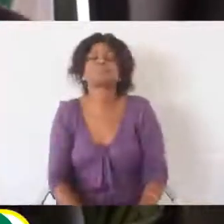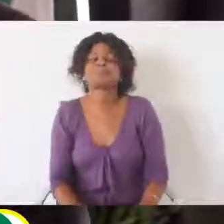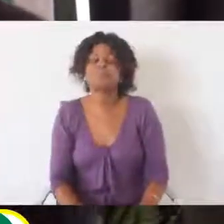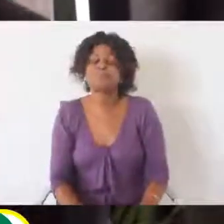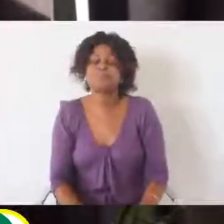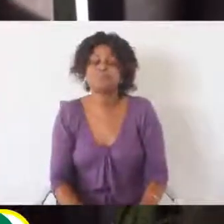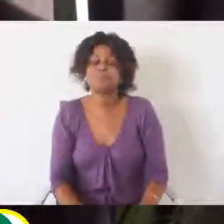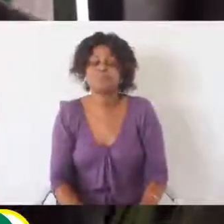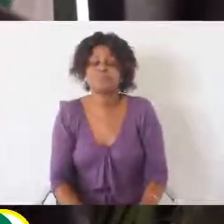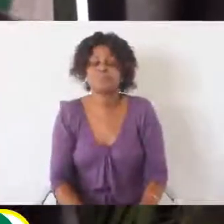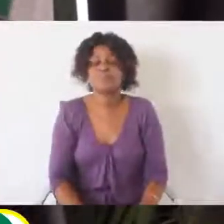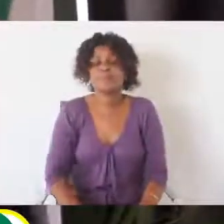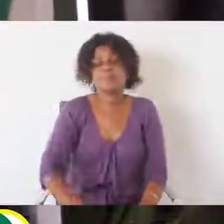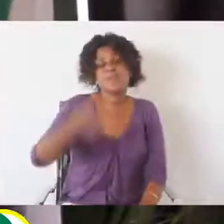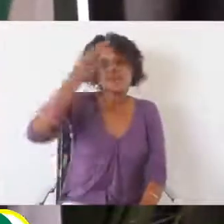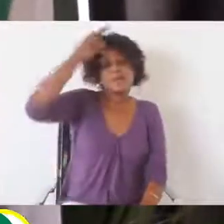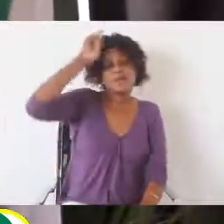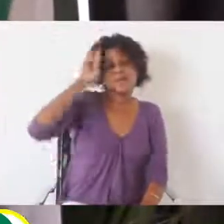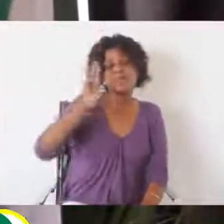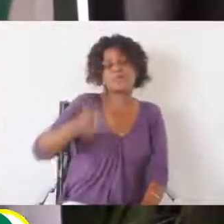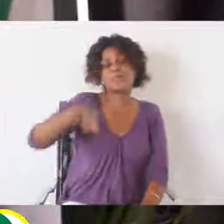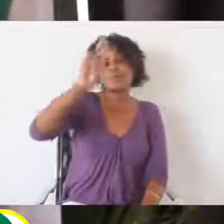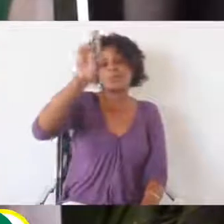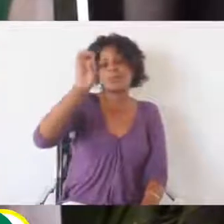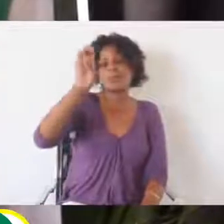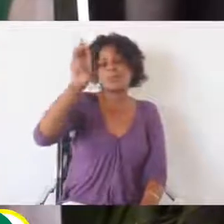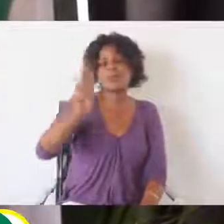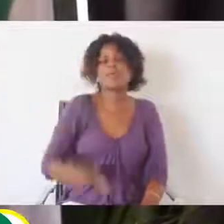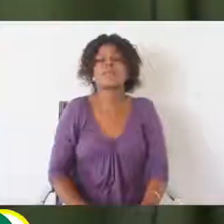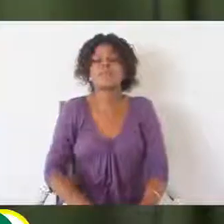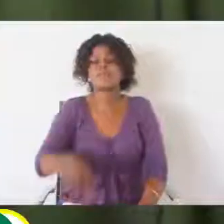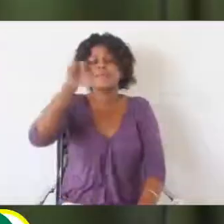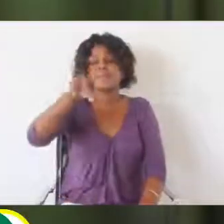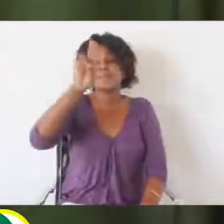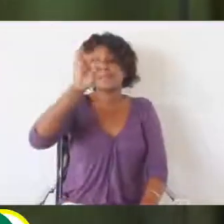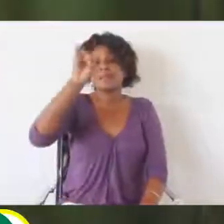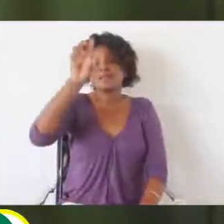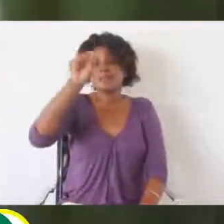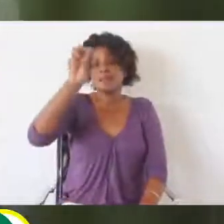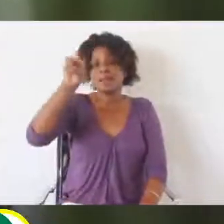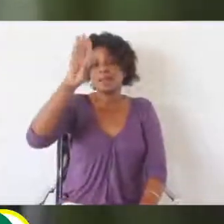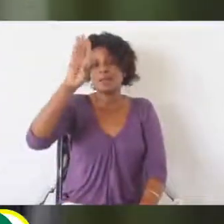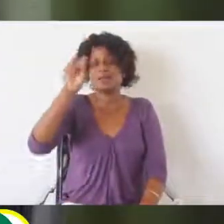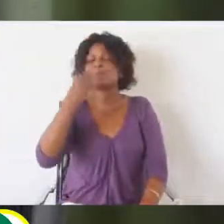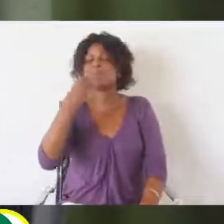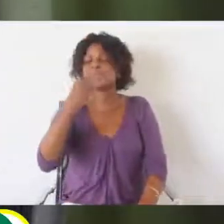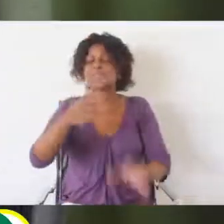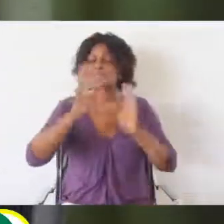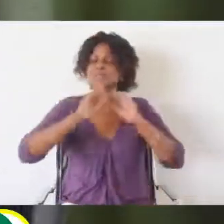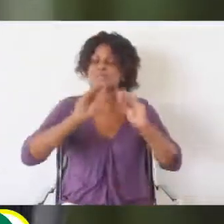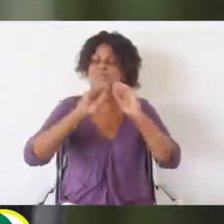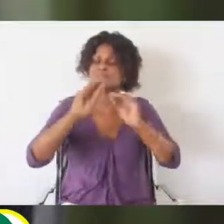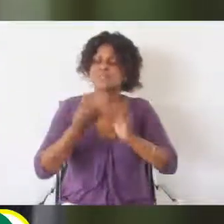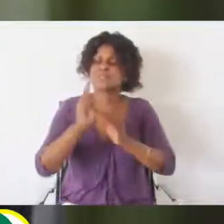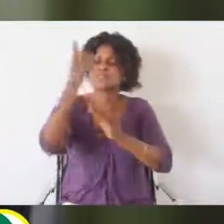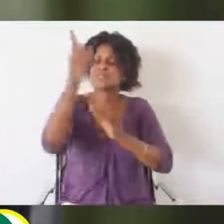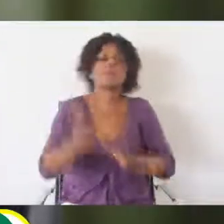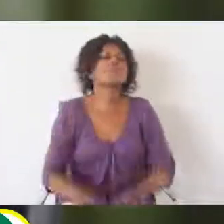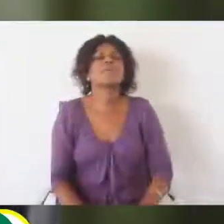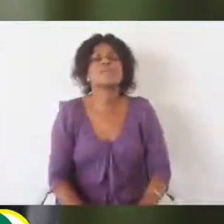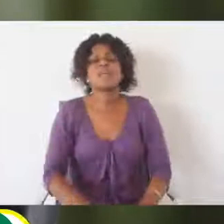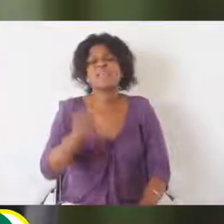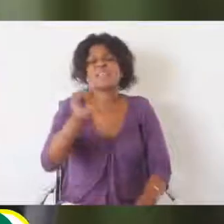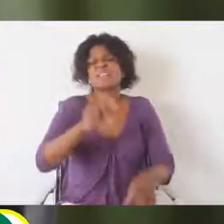especificidades de natureza social e econômica de cada um dos nossos países. A conferência virtual da DEASA de